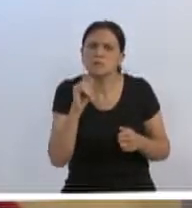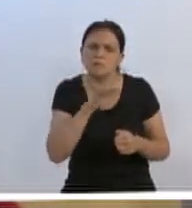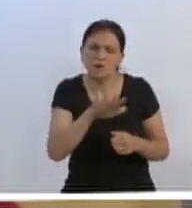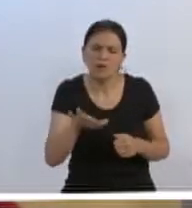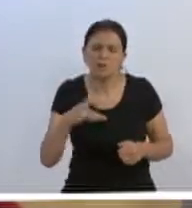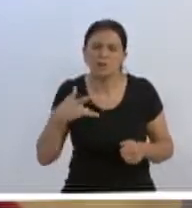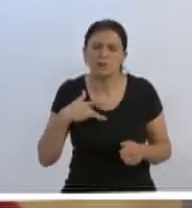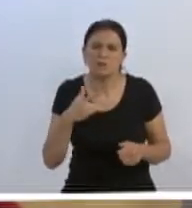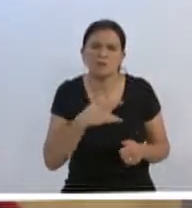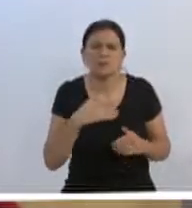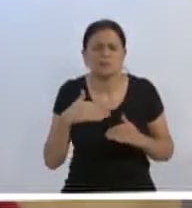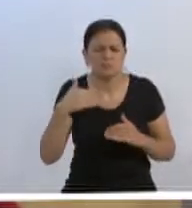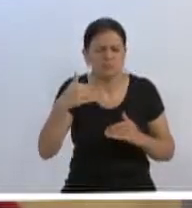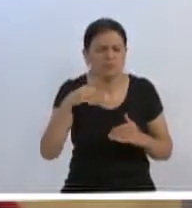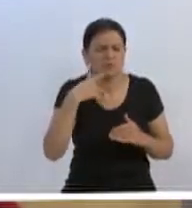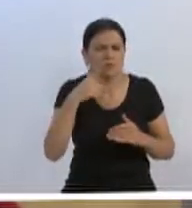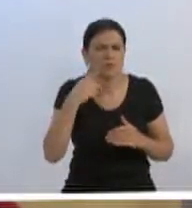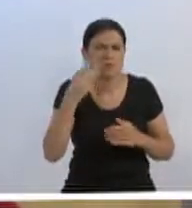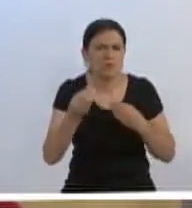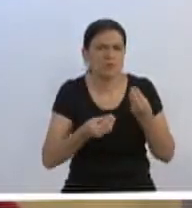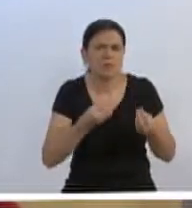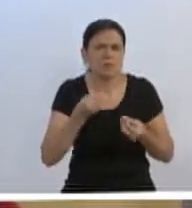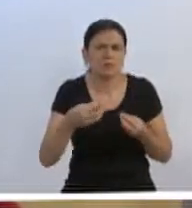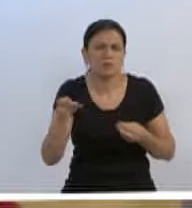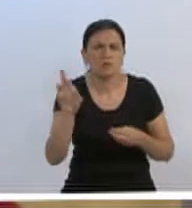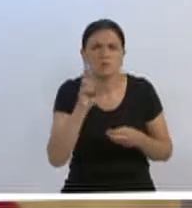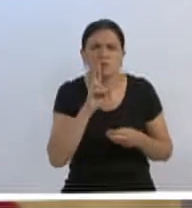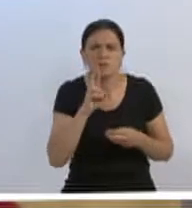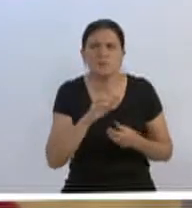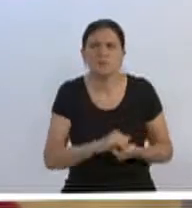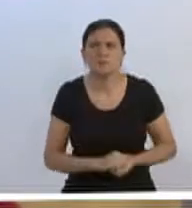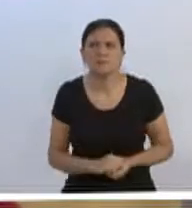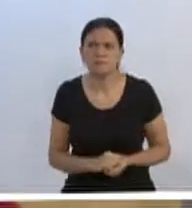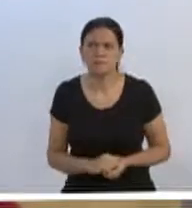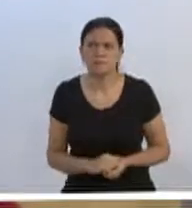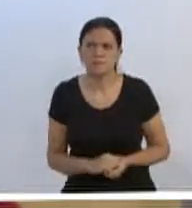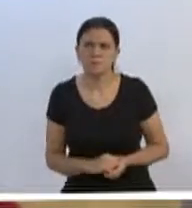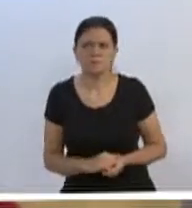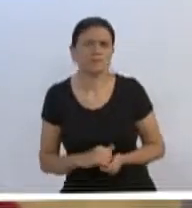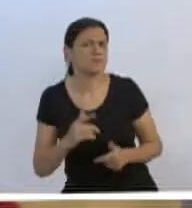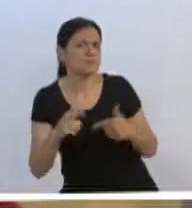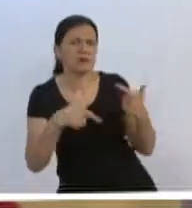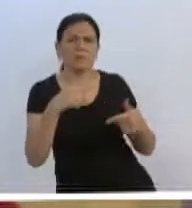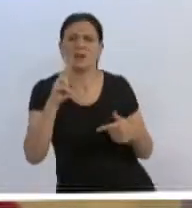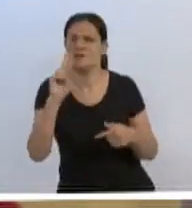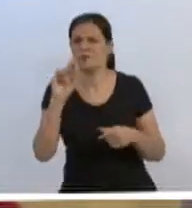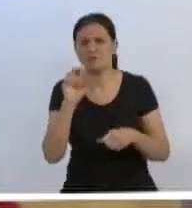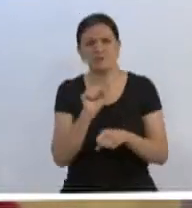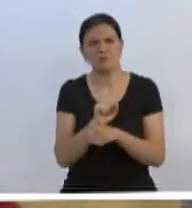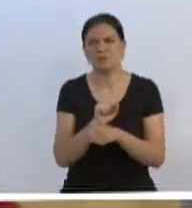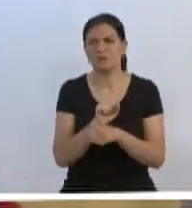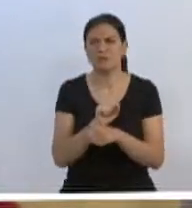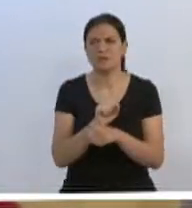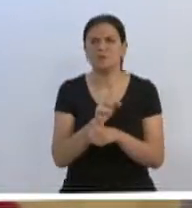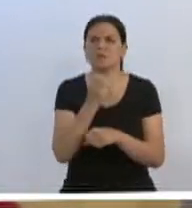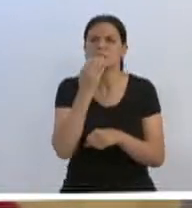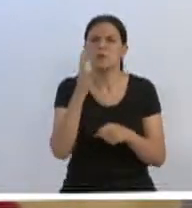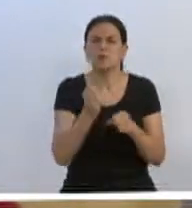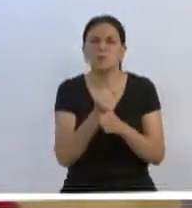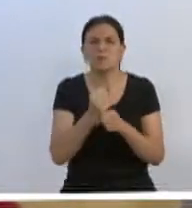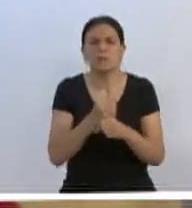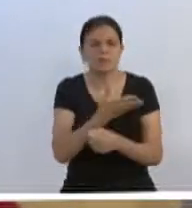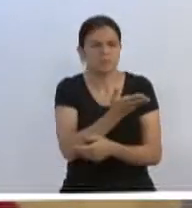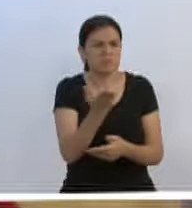saúde. Em breve vou falar aí como está sendo o retorno nessa área, por exemplo. O trabalho não para, a luta continua. Bom ano a todos os demais